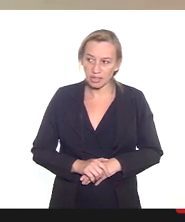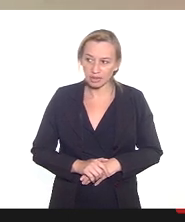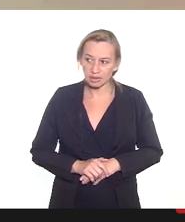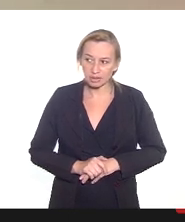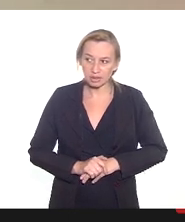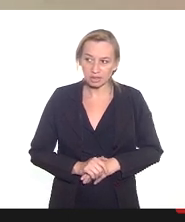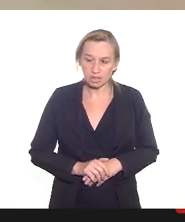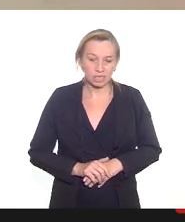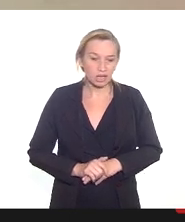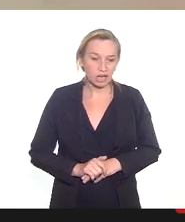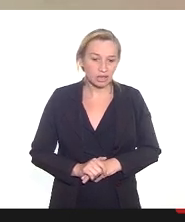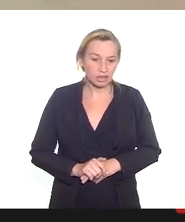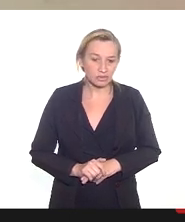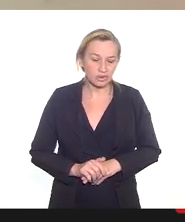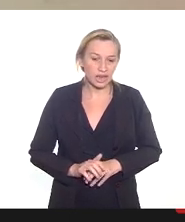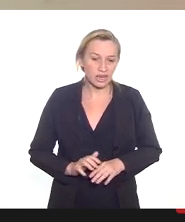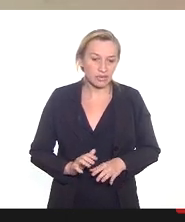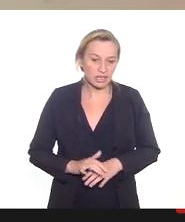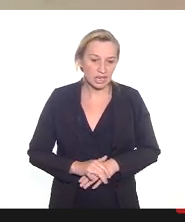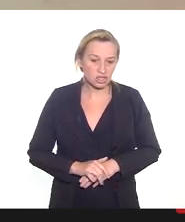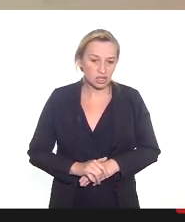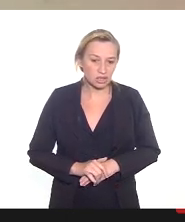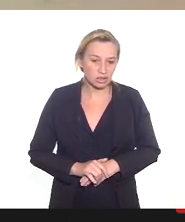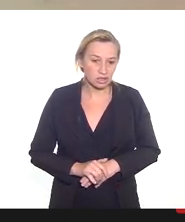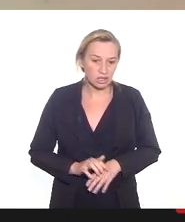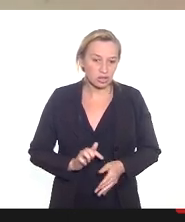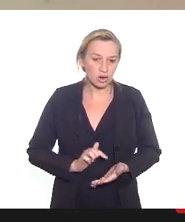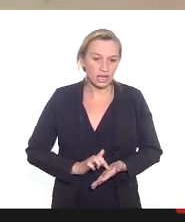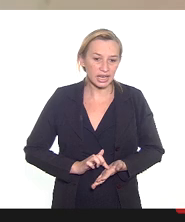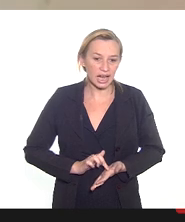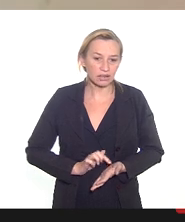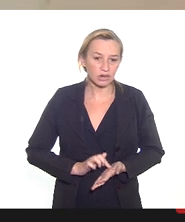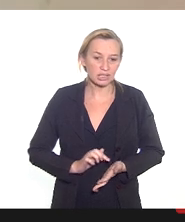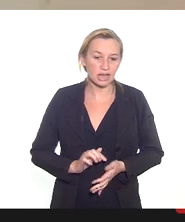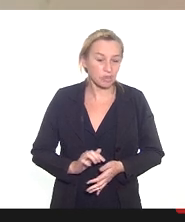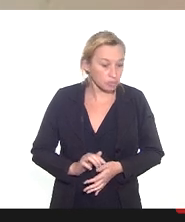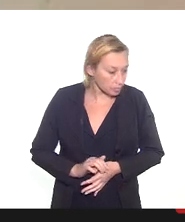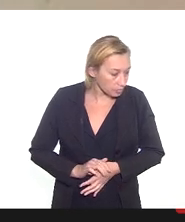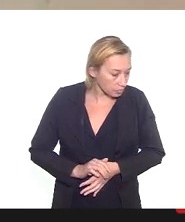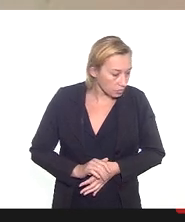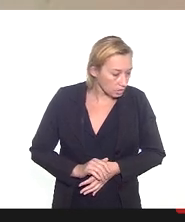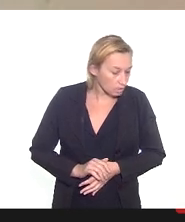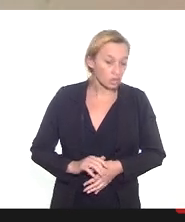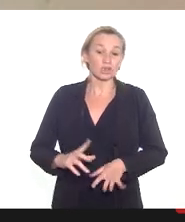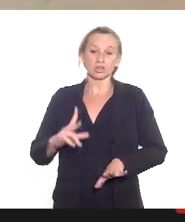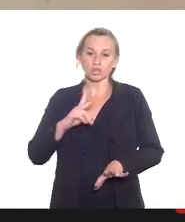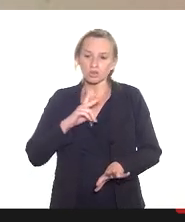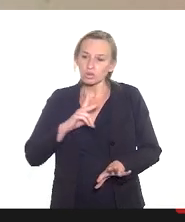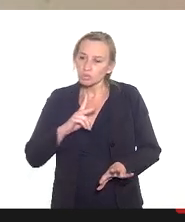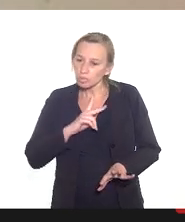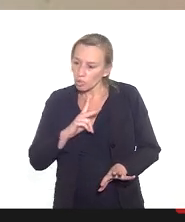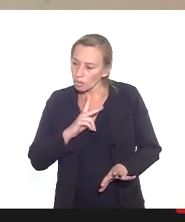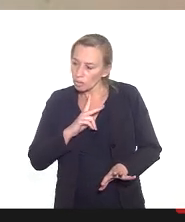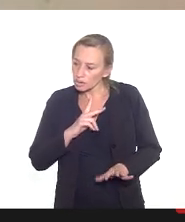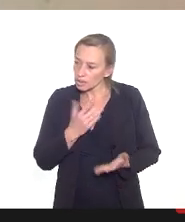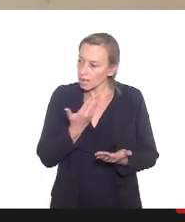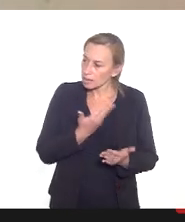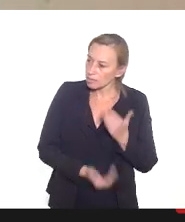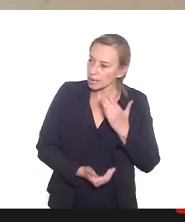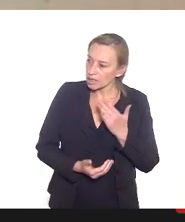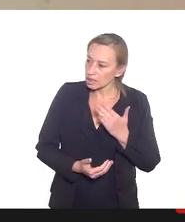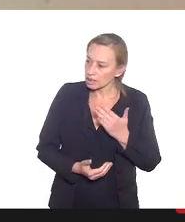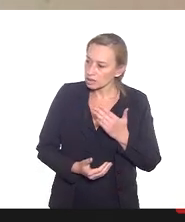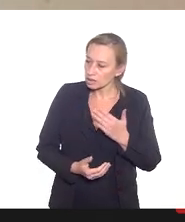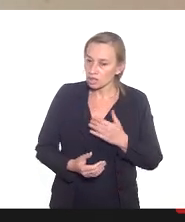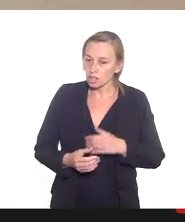inclusive nós fizemos uma consulta a outros estados que também fizeram deliberações resoluções próprias a despeito da decisão do